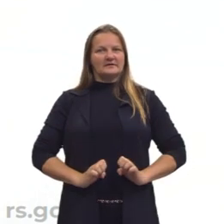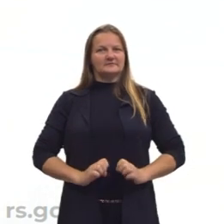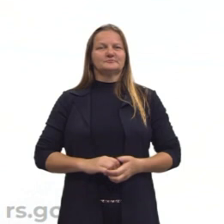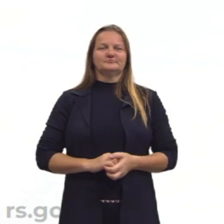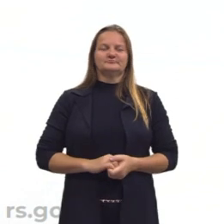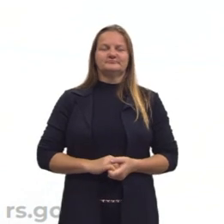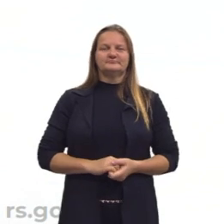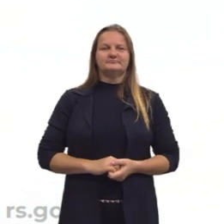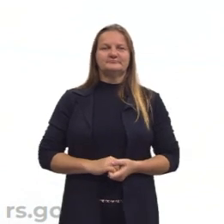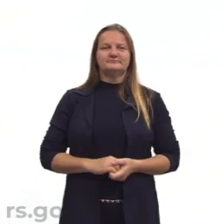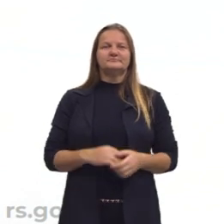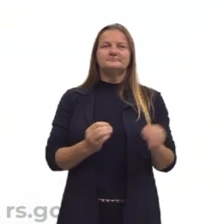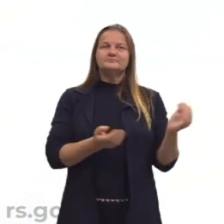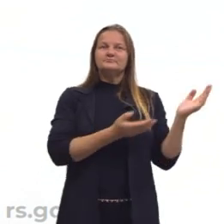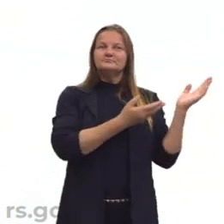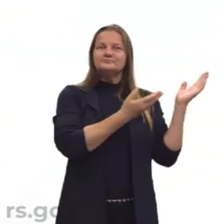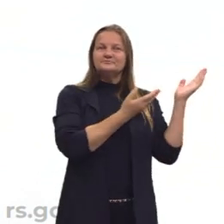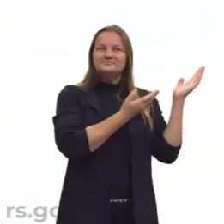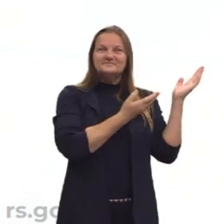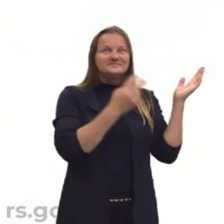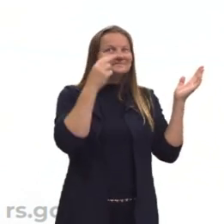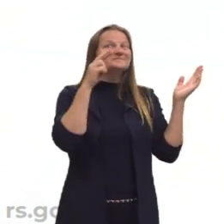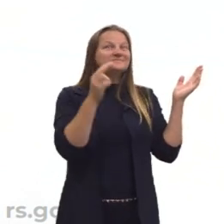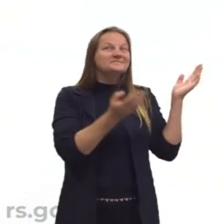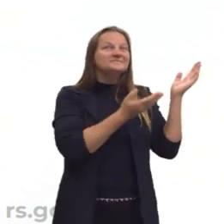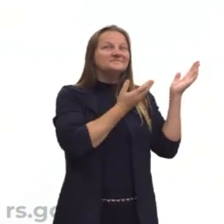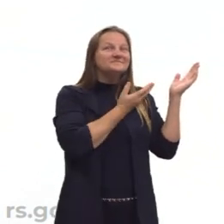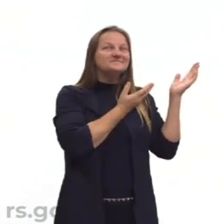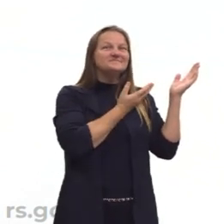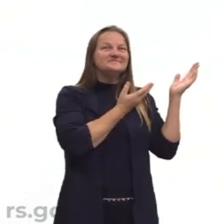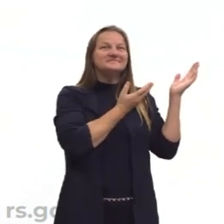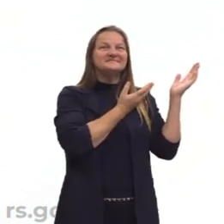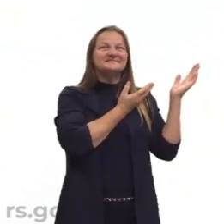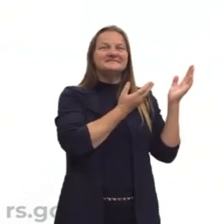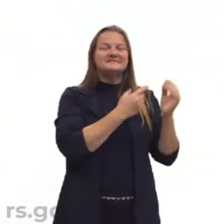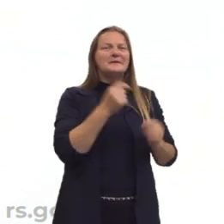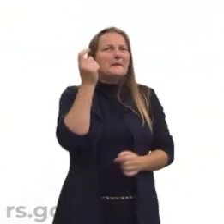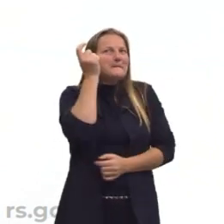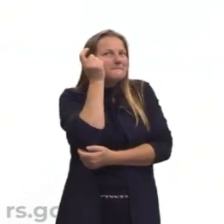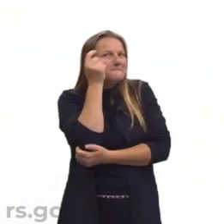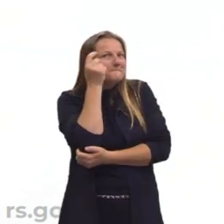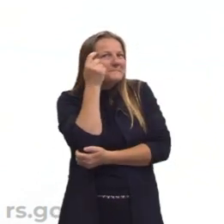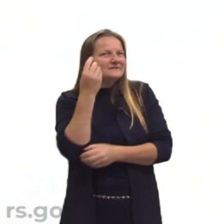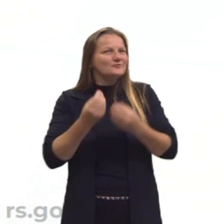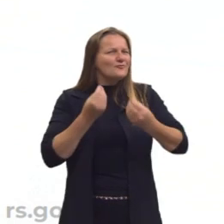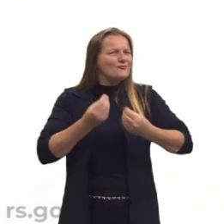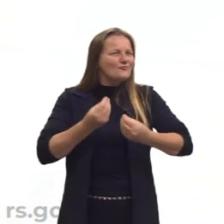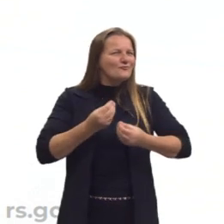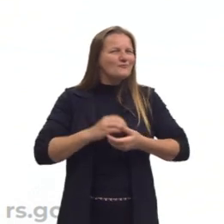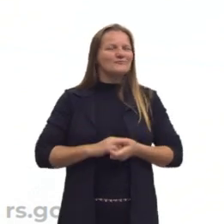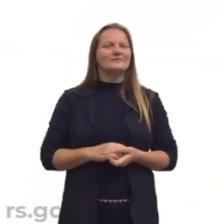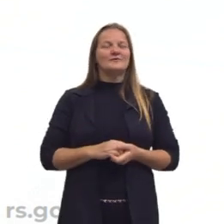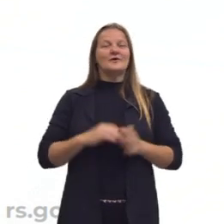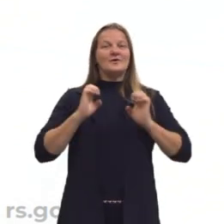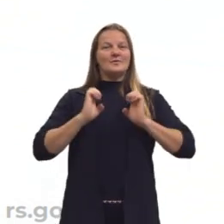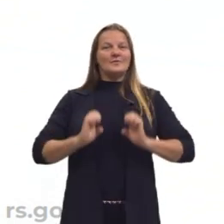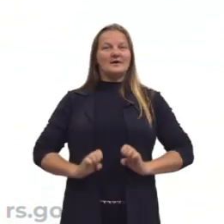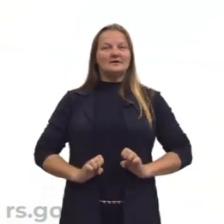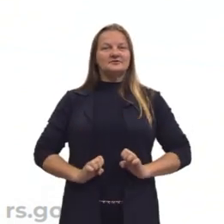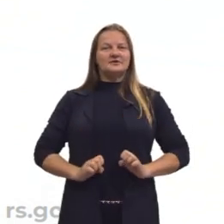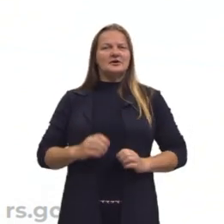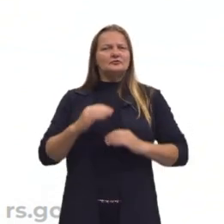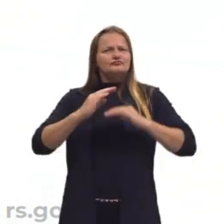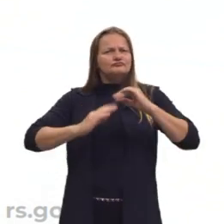ética. Olha só, vamos começar com essa questão. A questão ética e sua